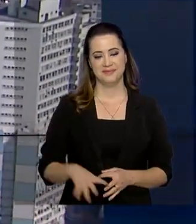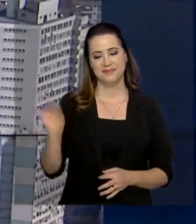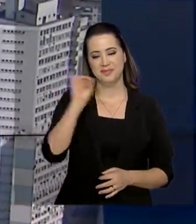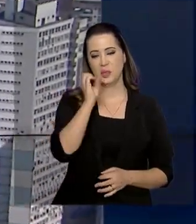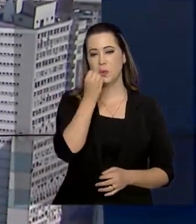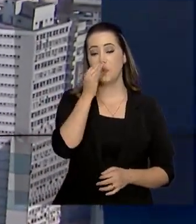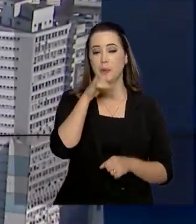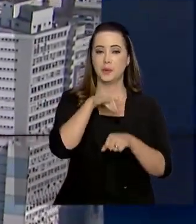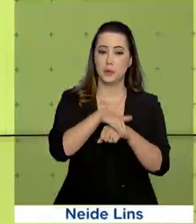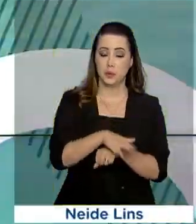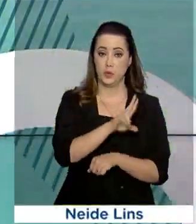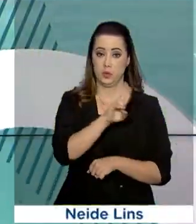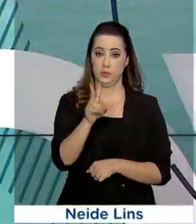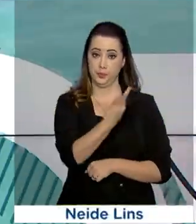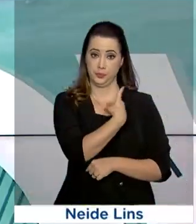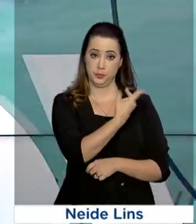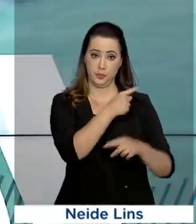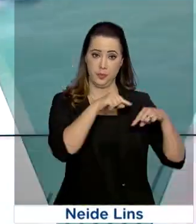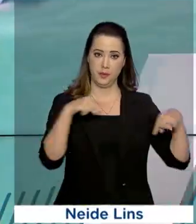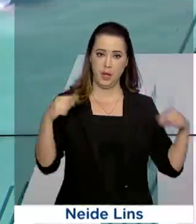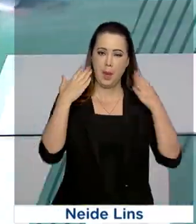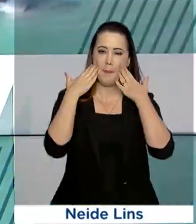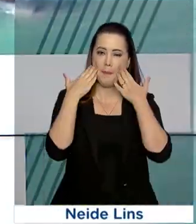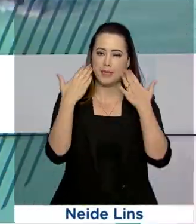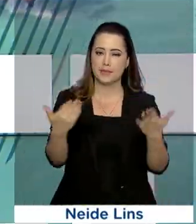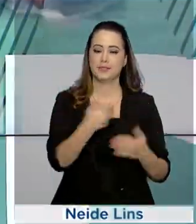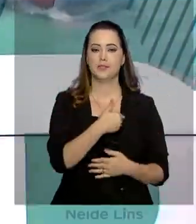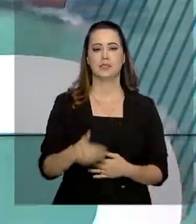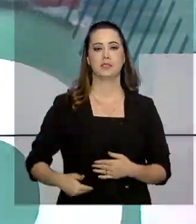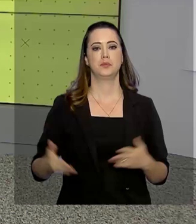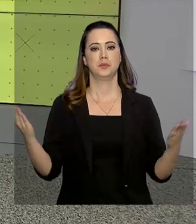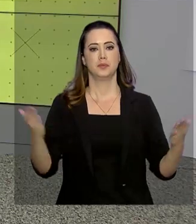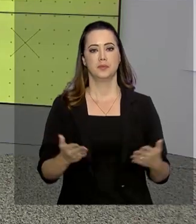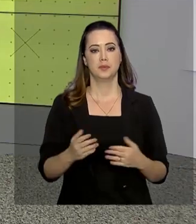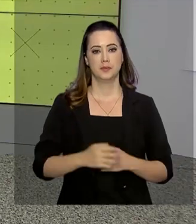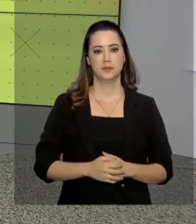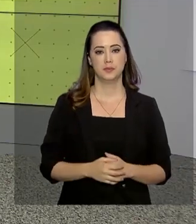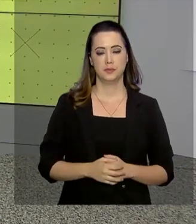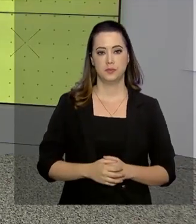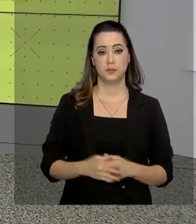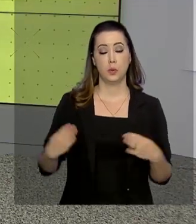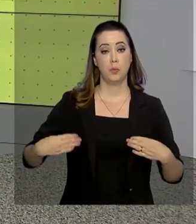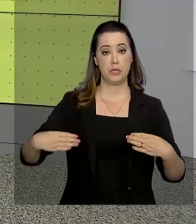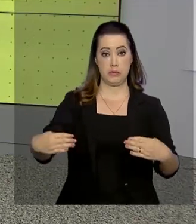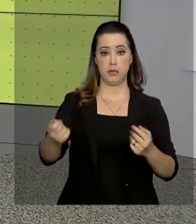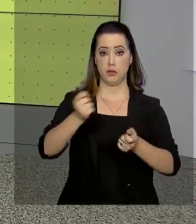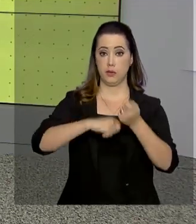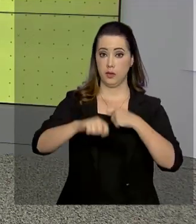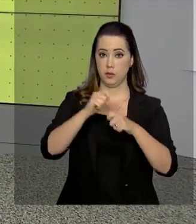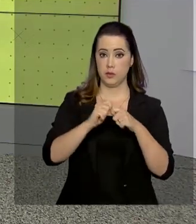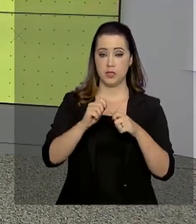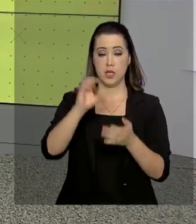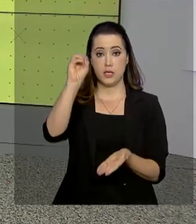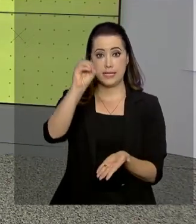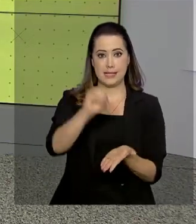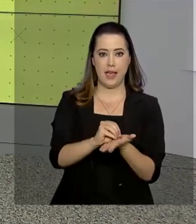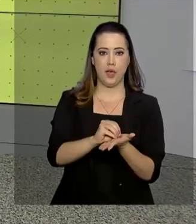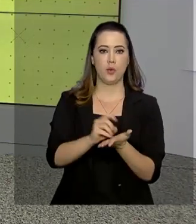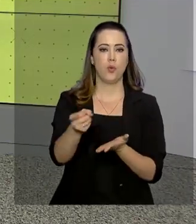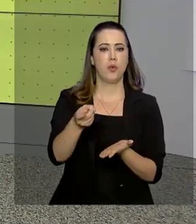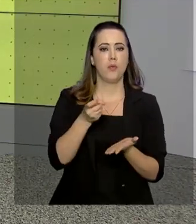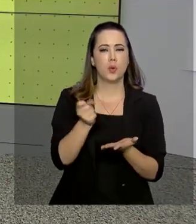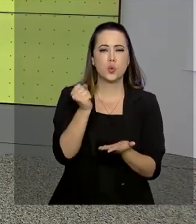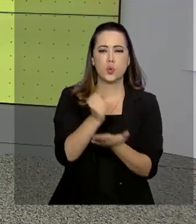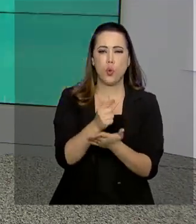Olá, boa noite, eu sou Lilian Reis e já está no ar o Governo Agora. O Ministério da Economia zerou o imposto de